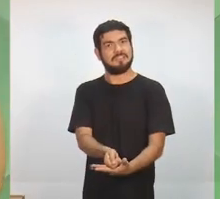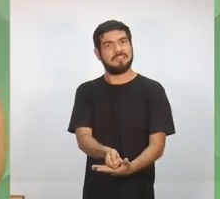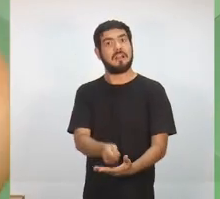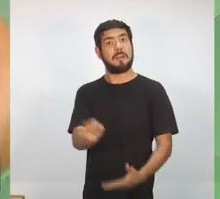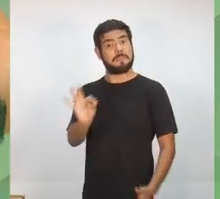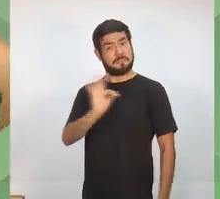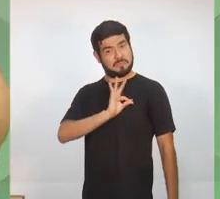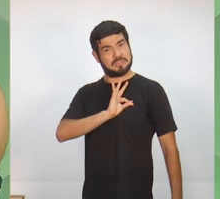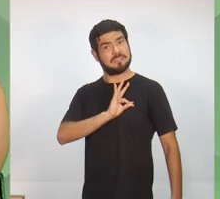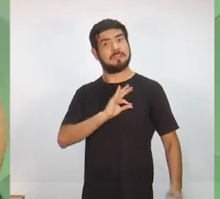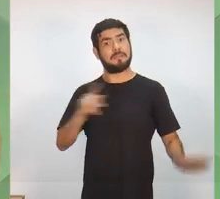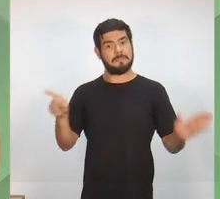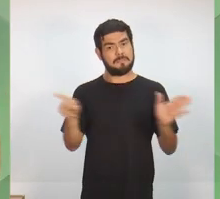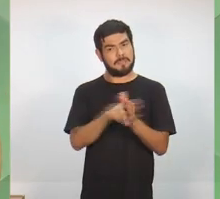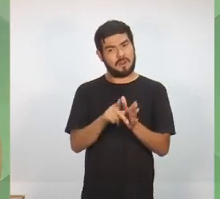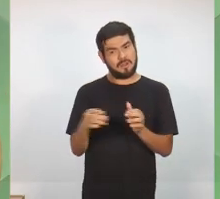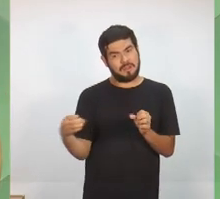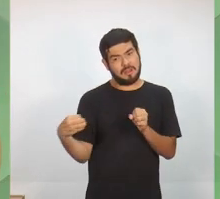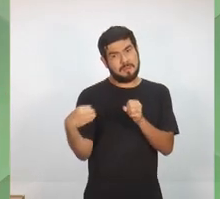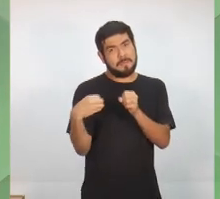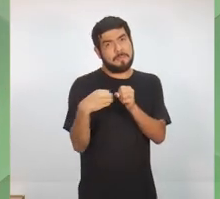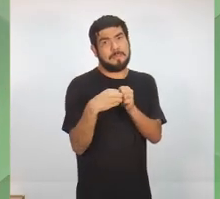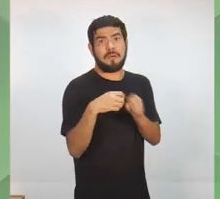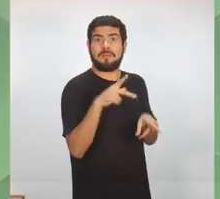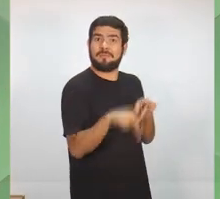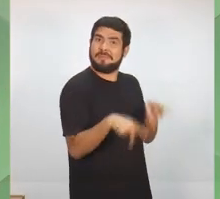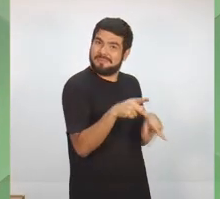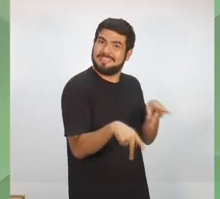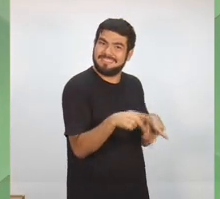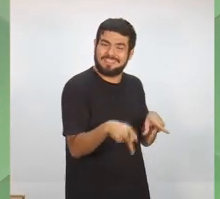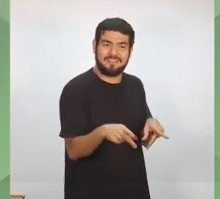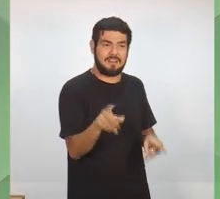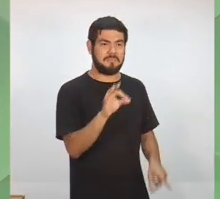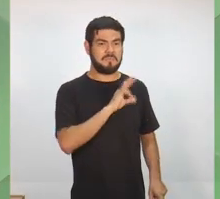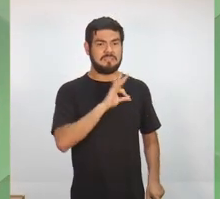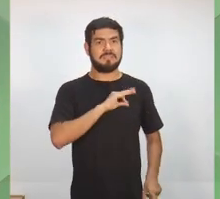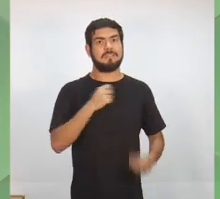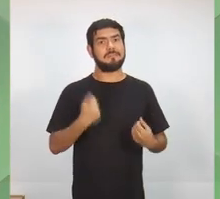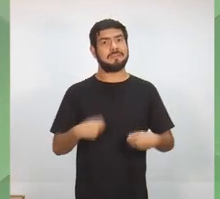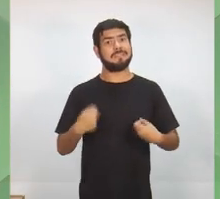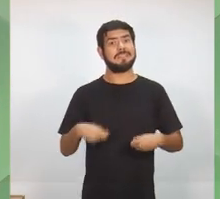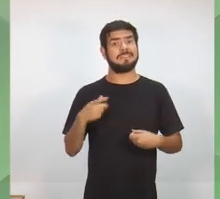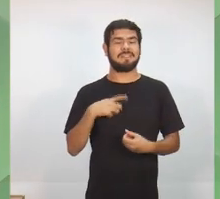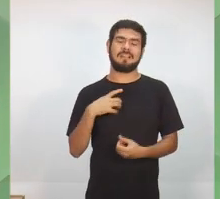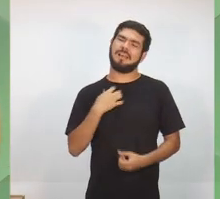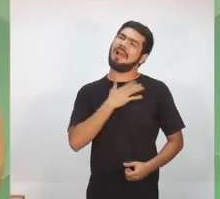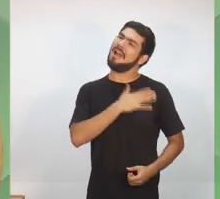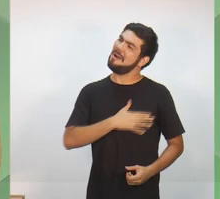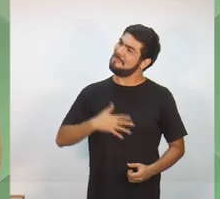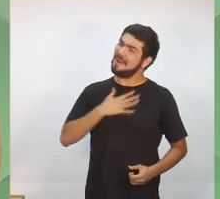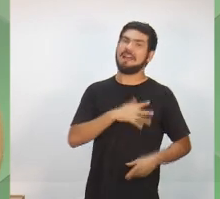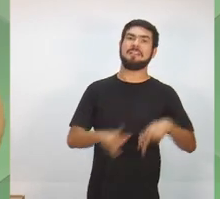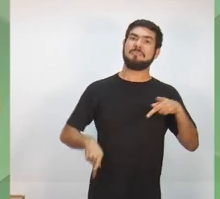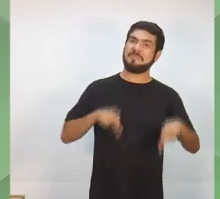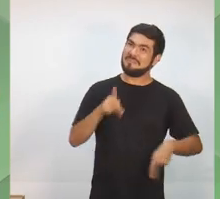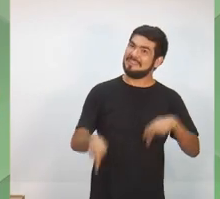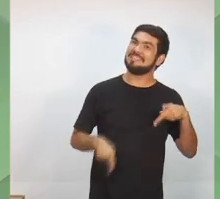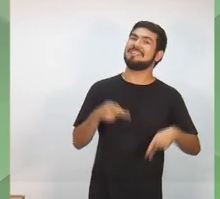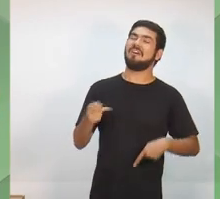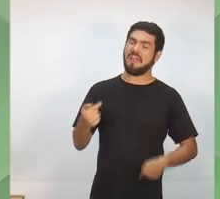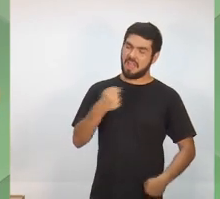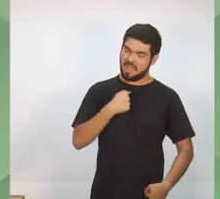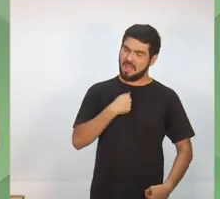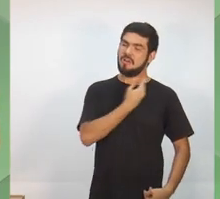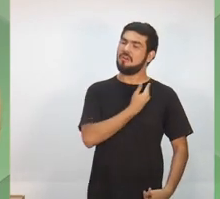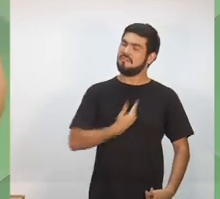que vai se aproximar da população. A polícia precisa ser querida e amada pela população. E eu, como